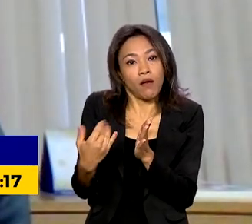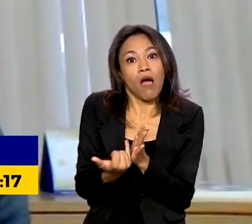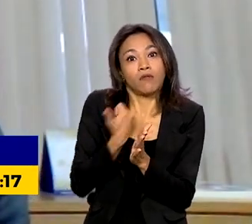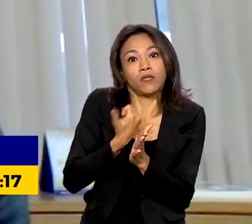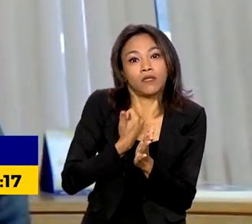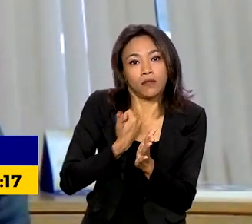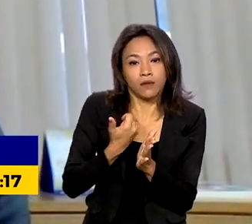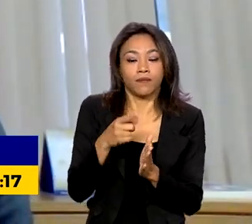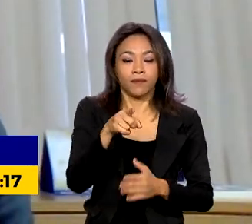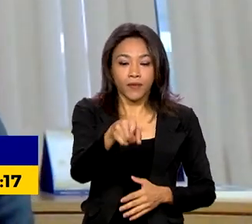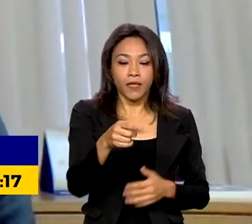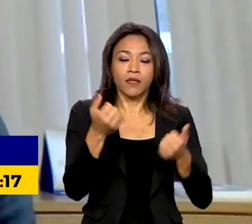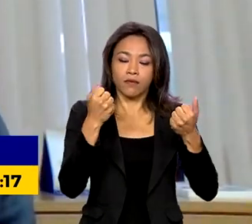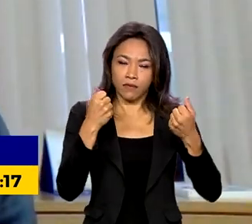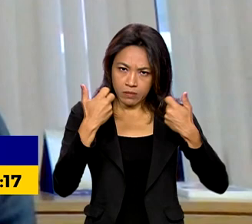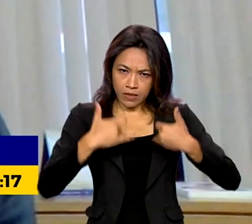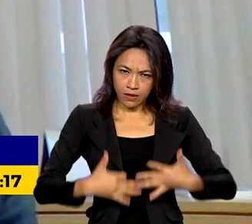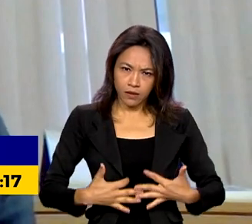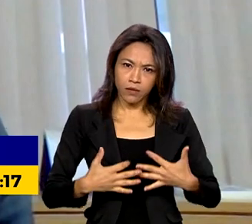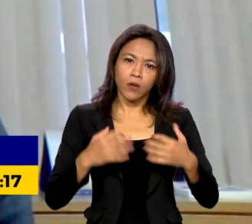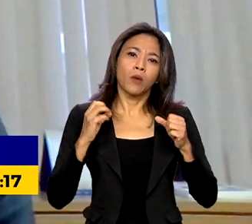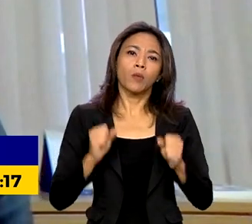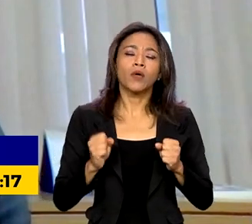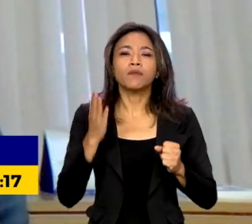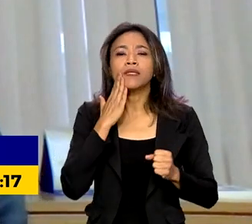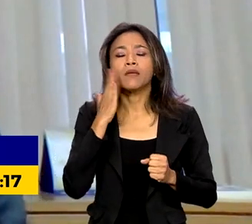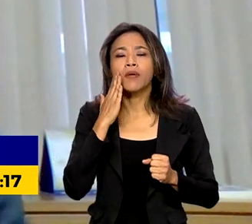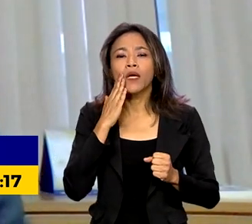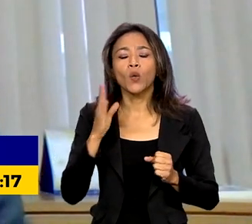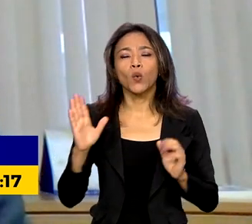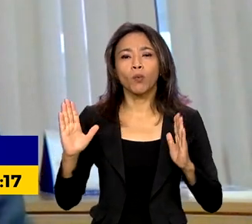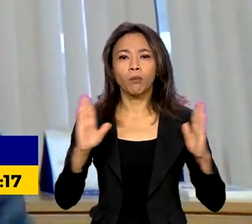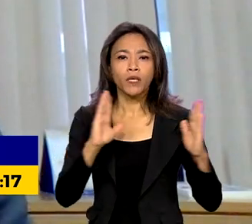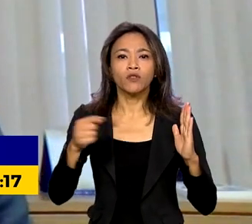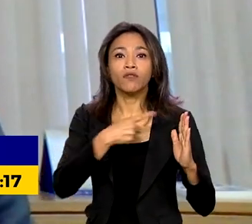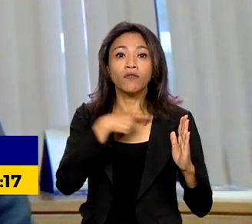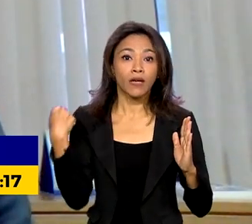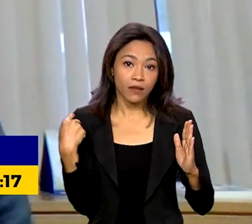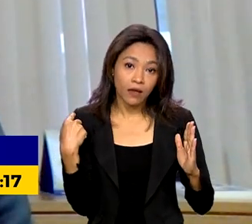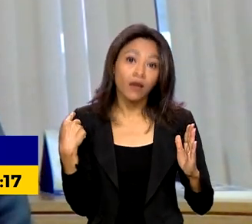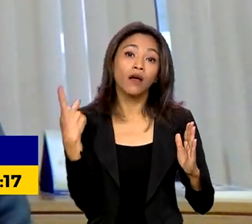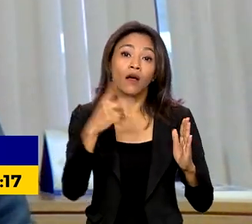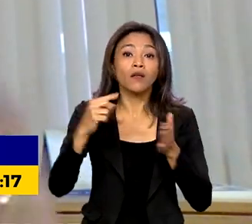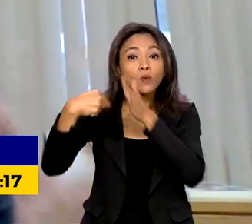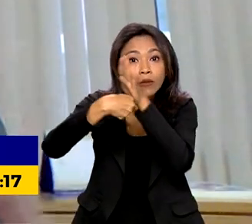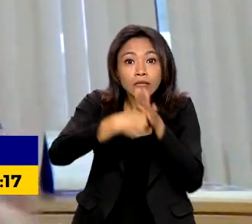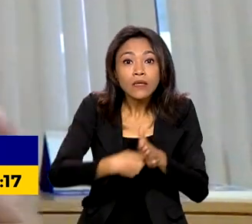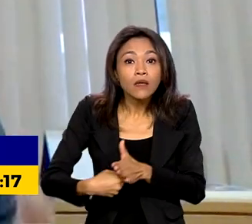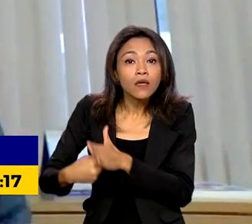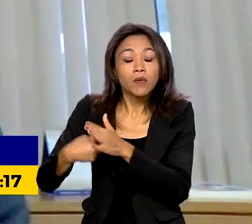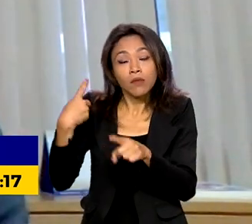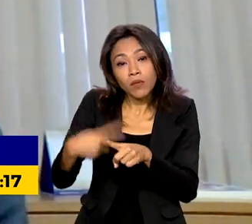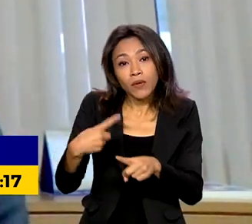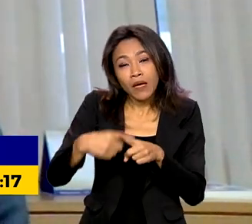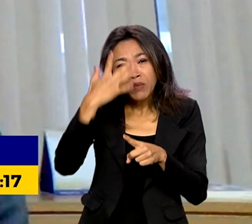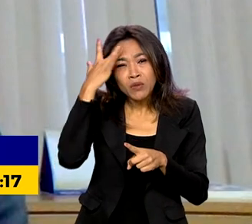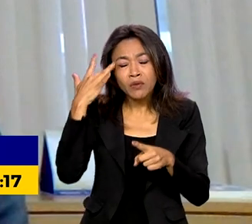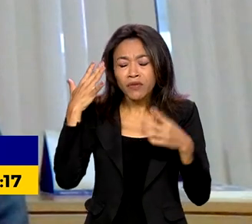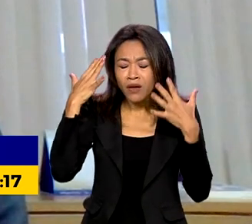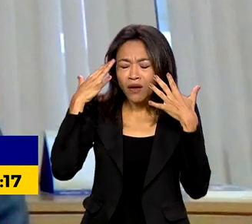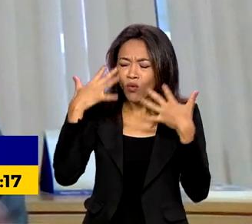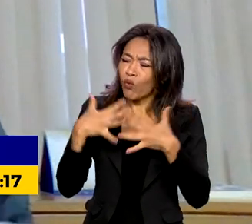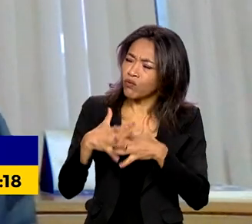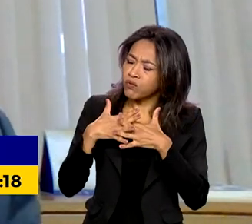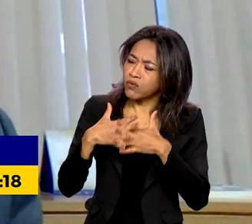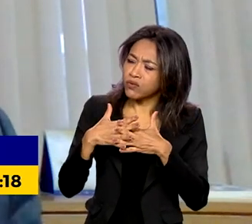consultar, se ele quiser, o prazo de validade do seu exame. Porque muita gente ainda fica confusa,